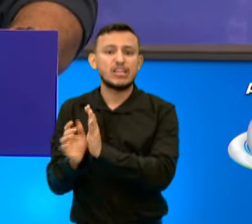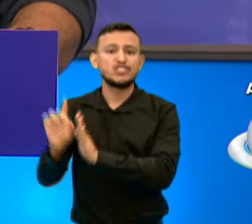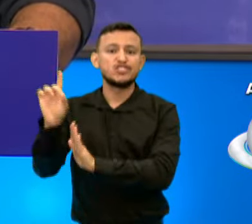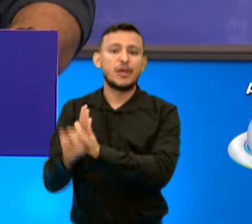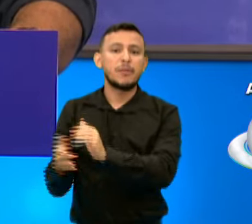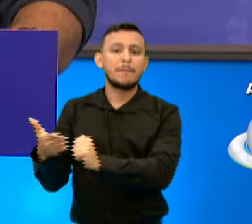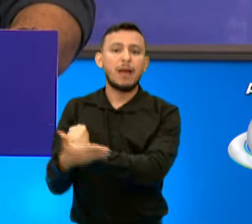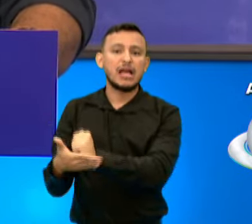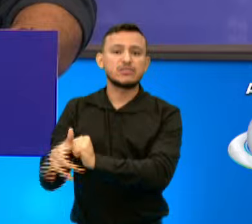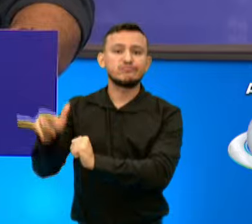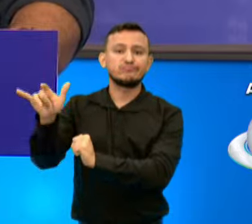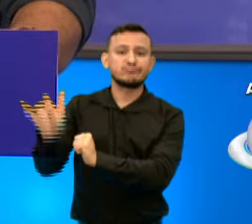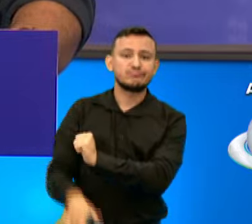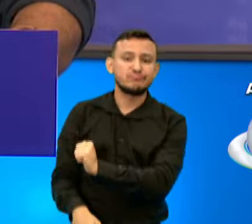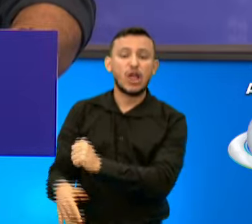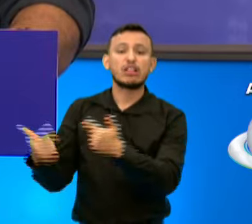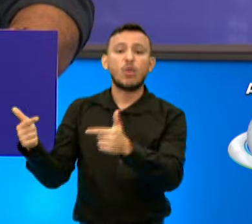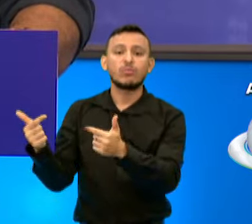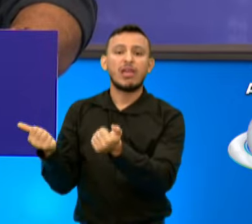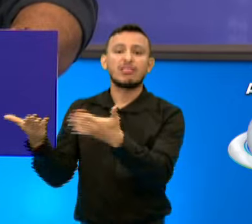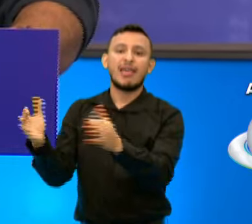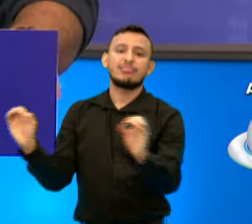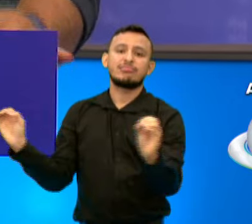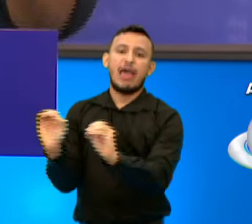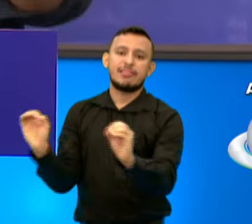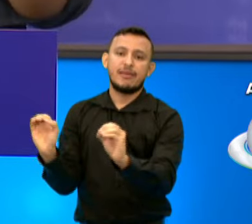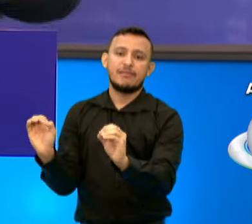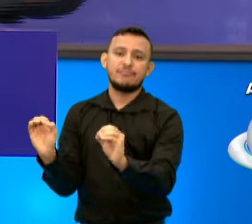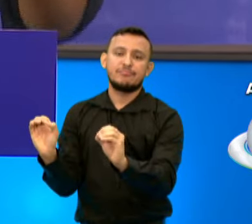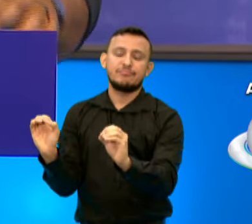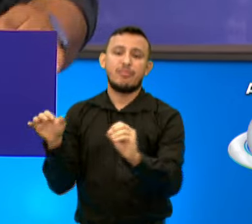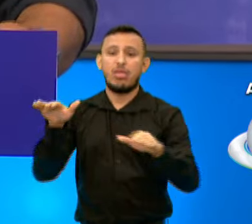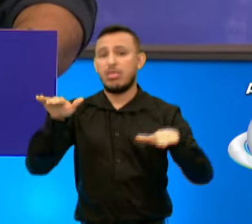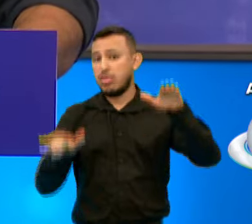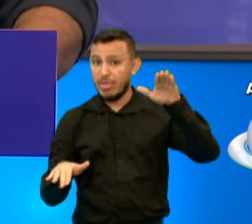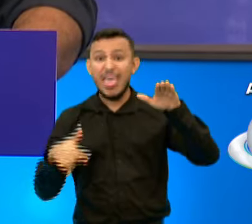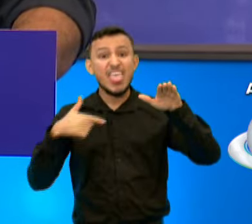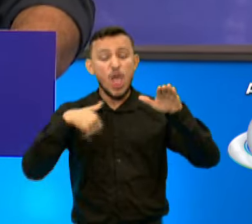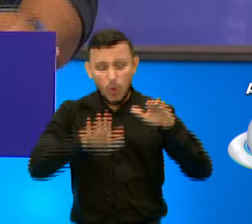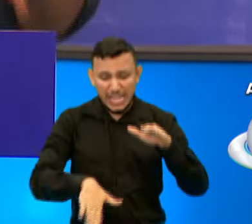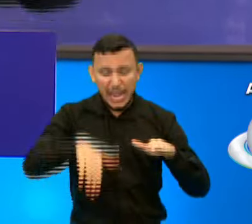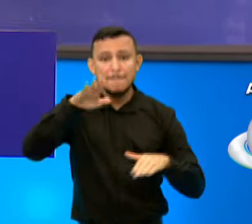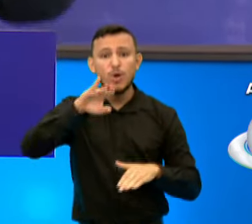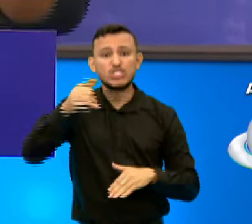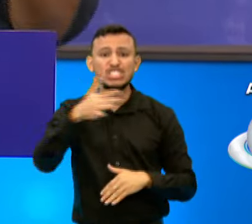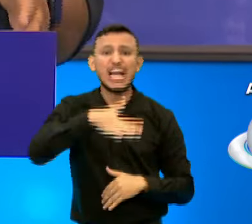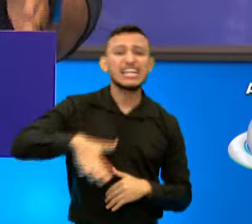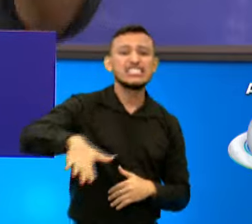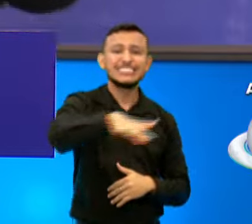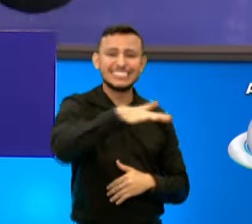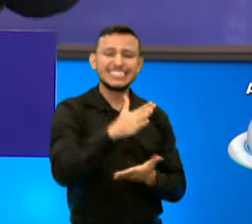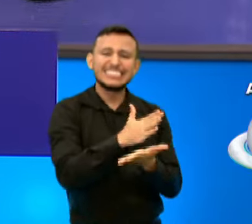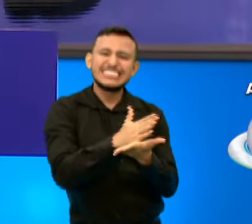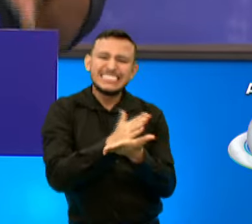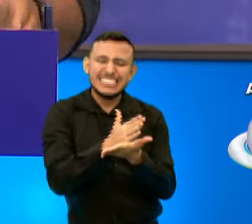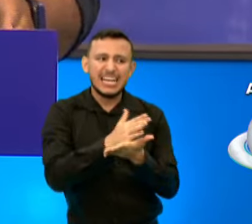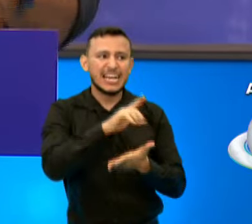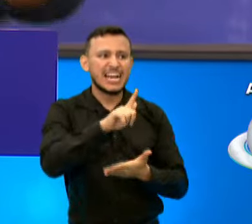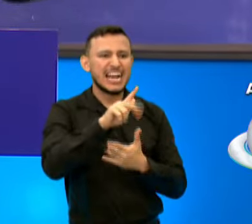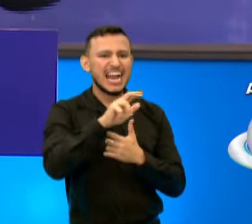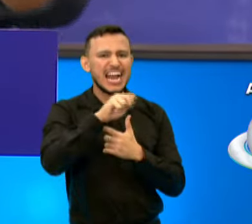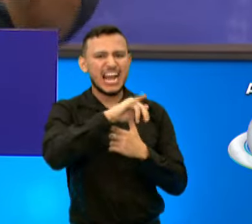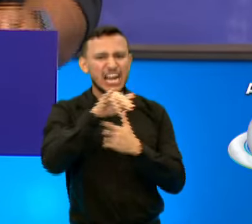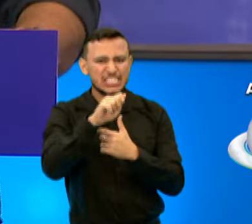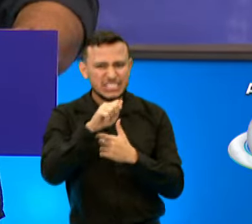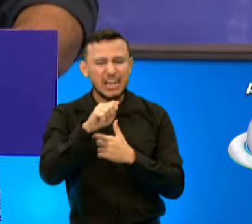direitos básicos, mínimos, negados. Eu nasci e me criei num bom jardim. Ali na divisa exata entre a Granja Portugal